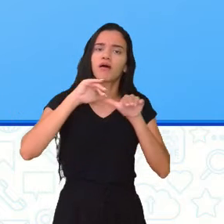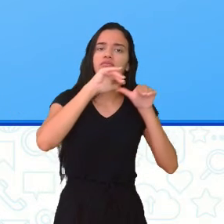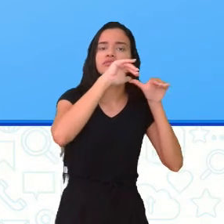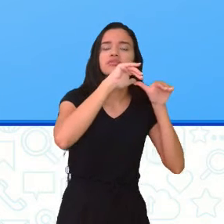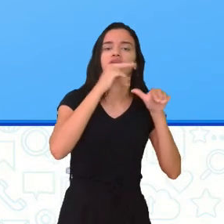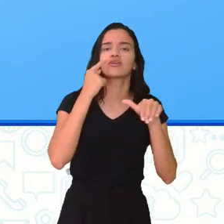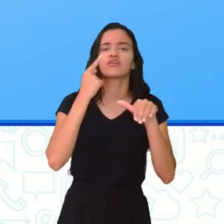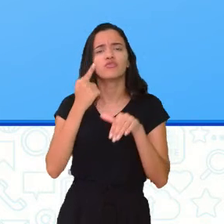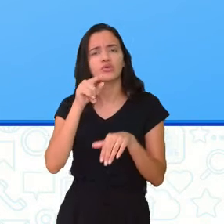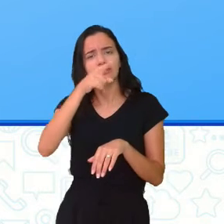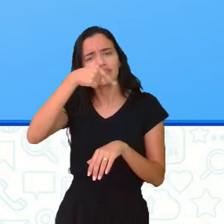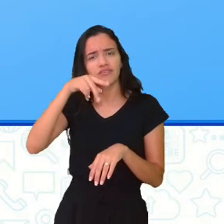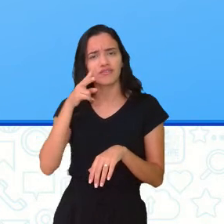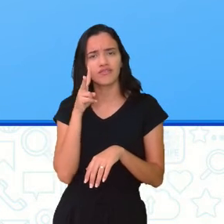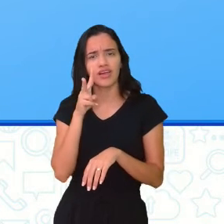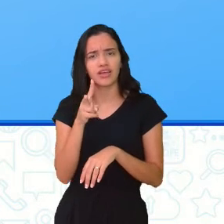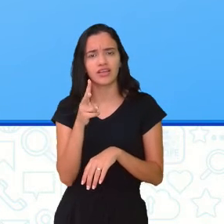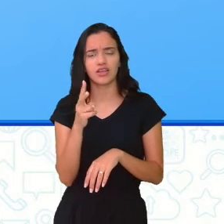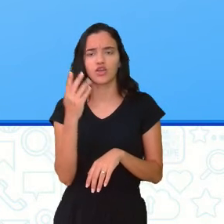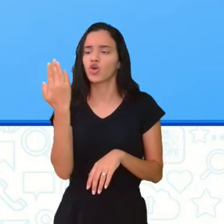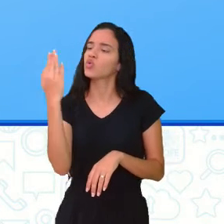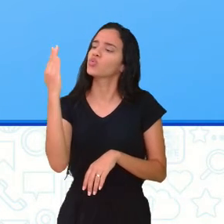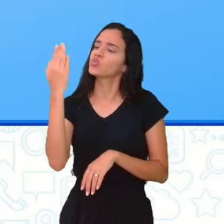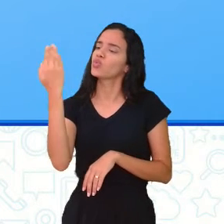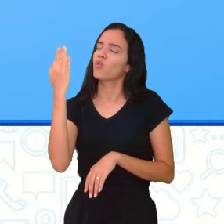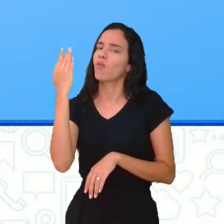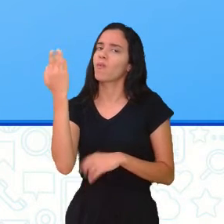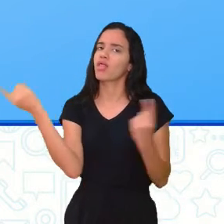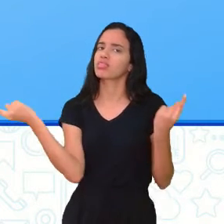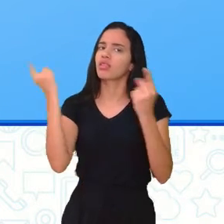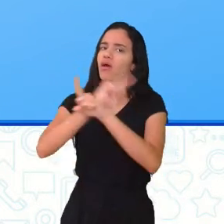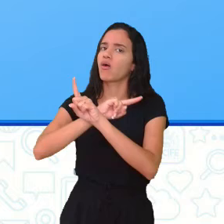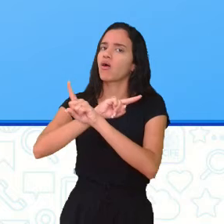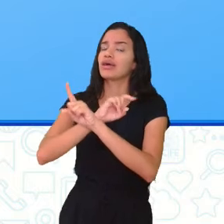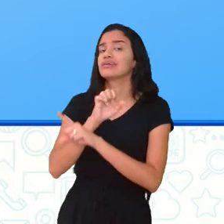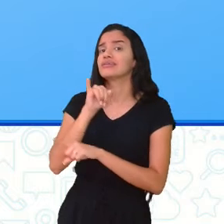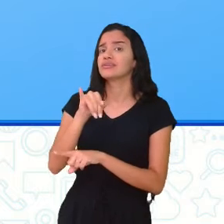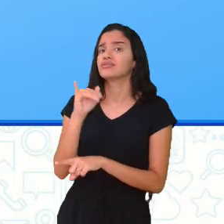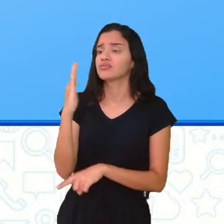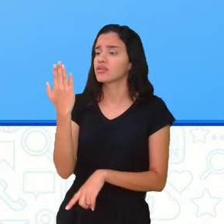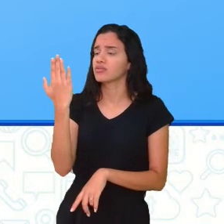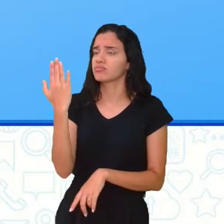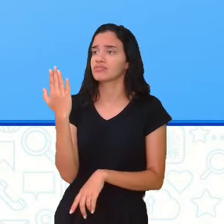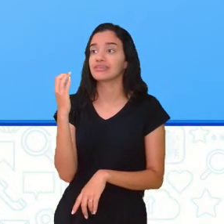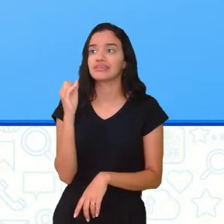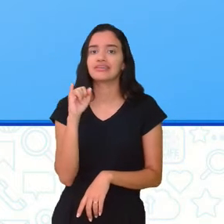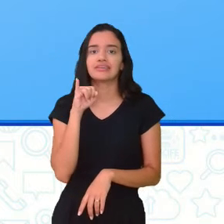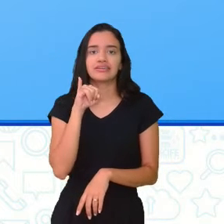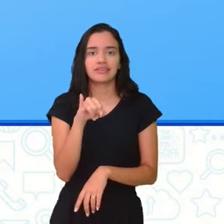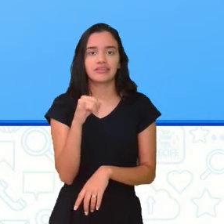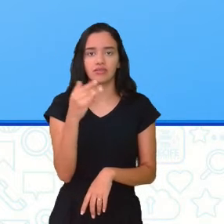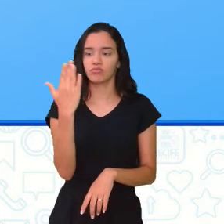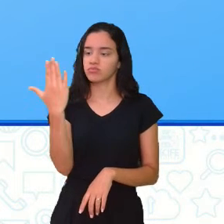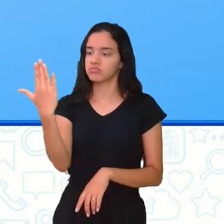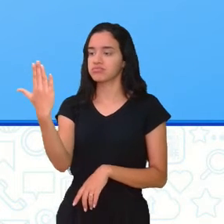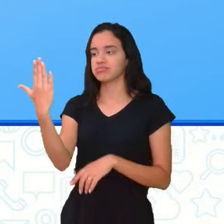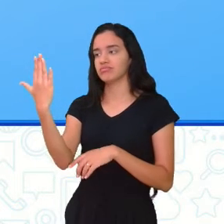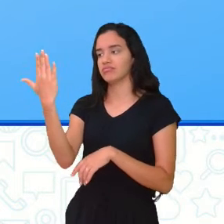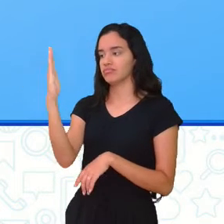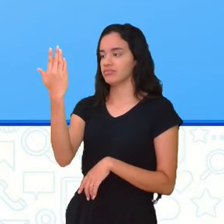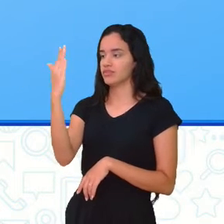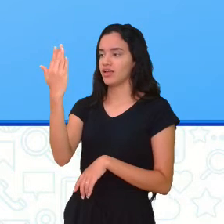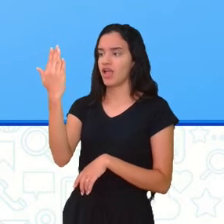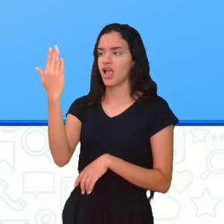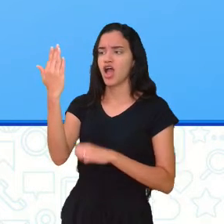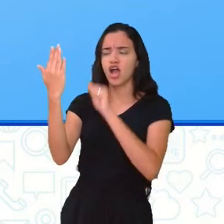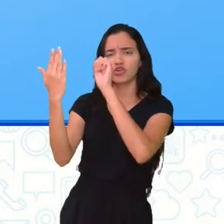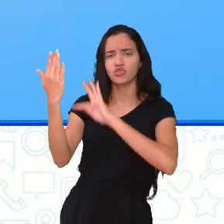espelho, o seu reflexo está invertido. Se não, você não via seu rosto. Se seu rosto está virado para o espelho, a